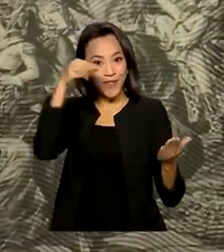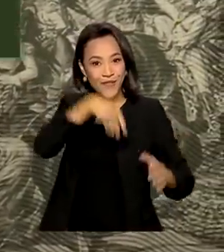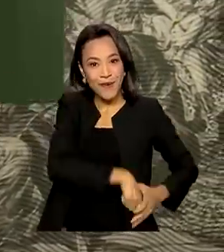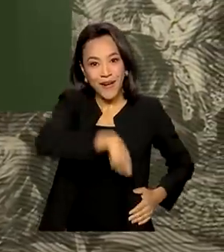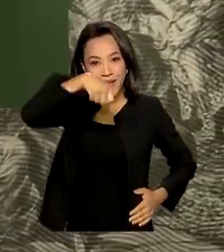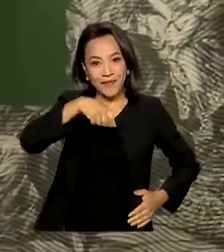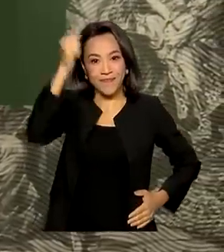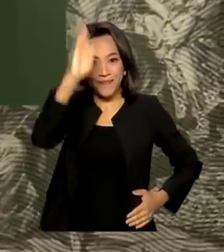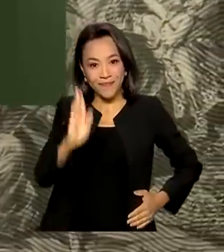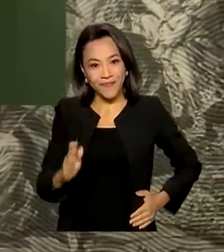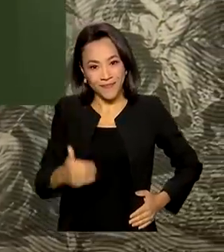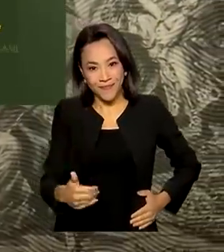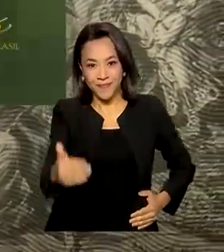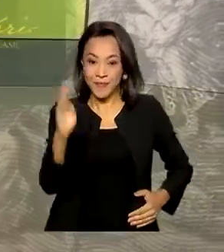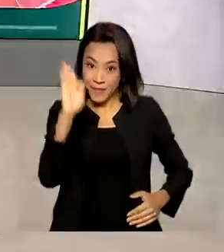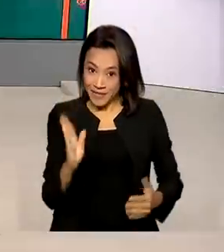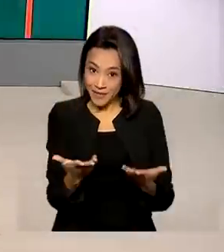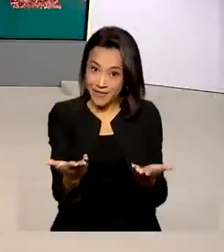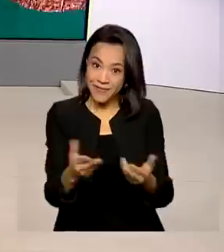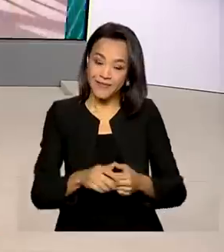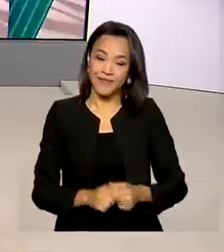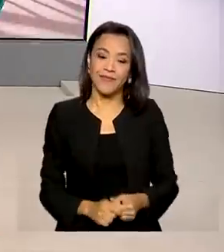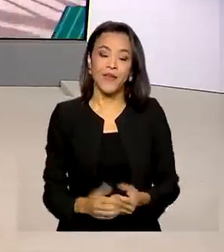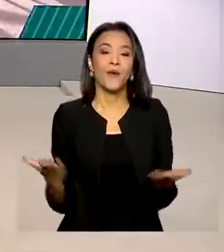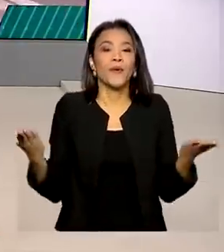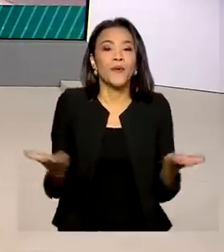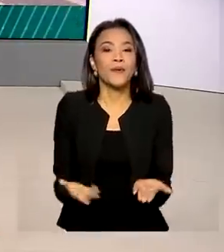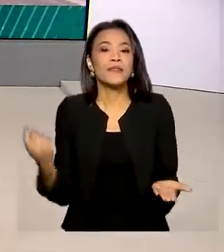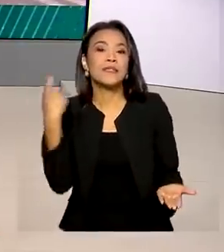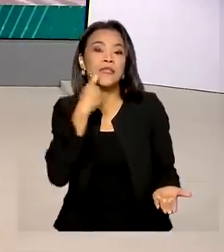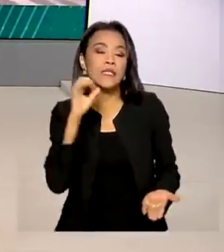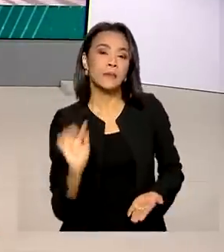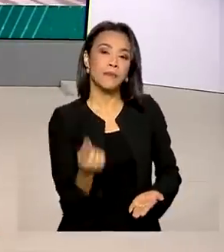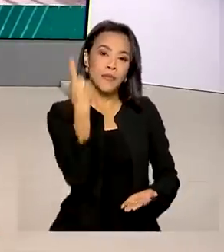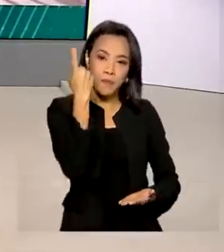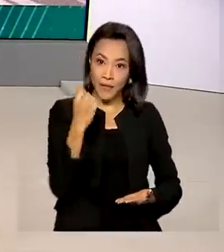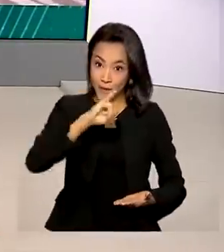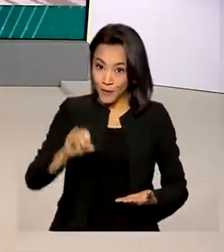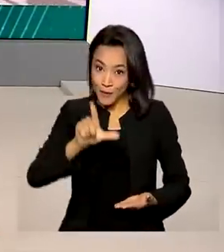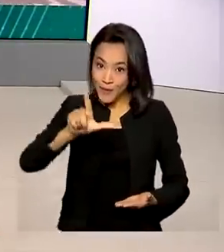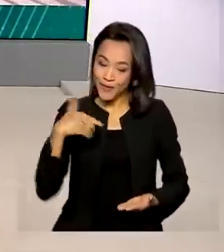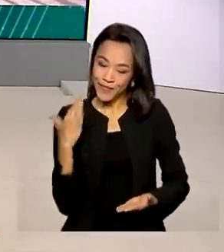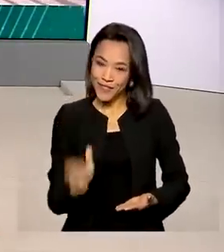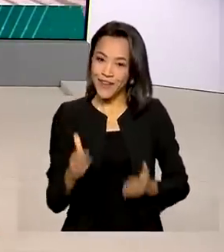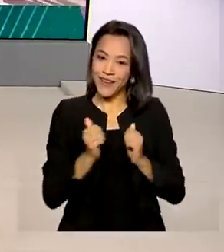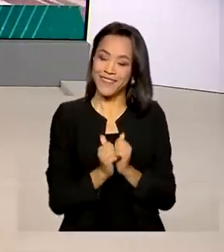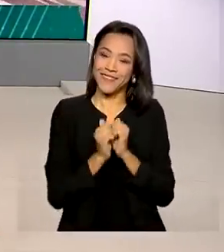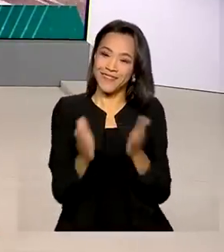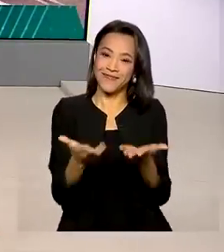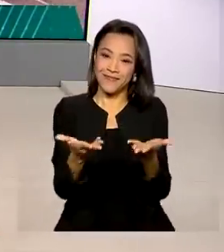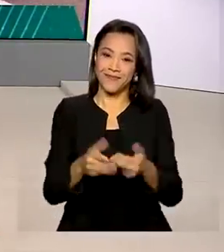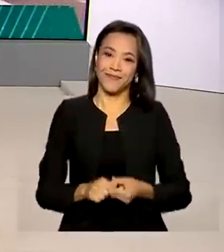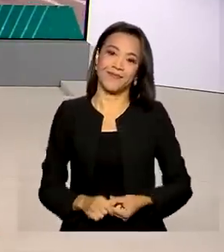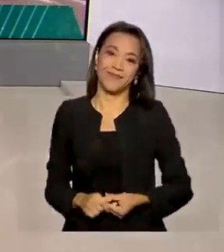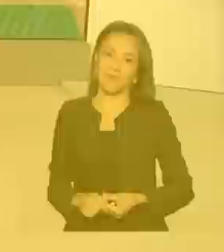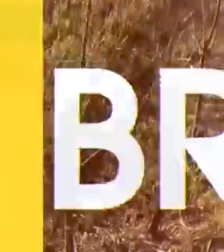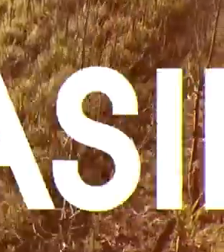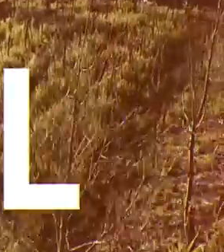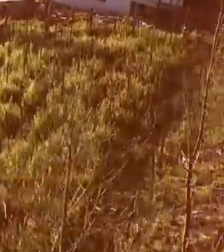independência do Brasil. Sexta-feira, 1º de julho, o Brasil em Dia já está no ar.